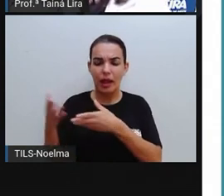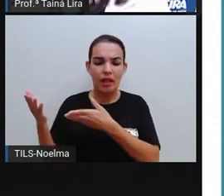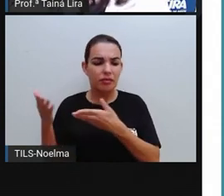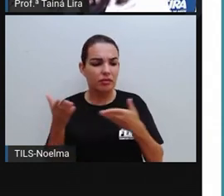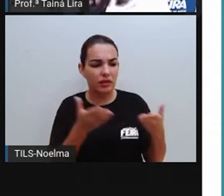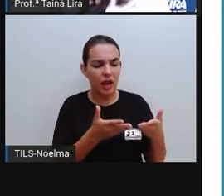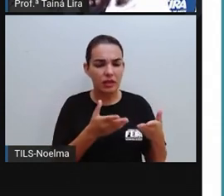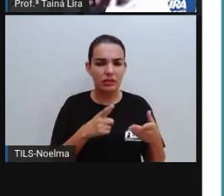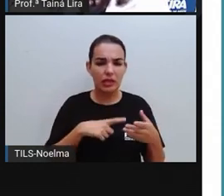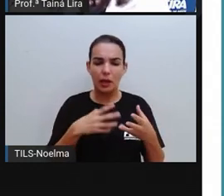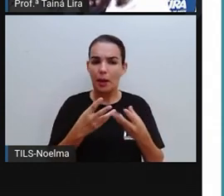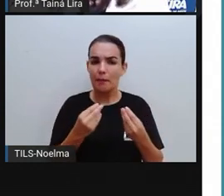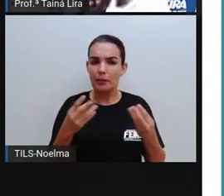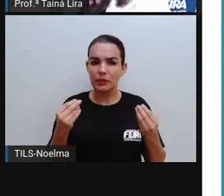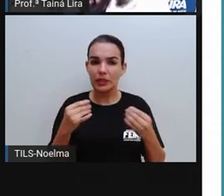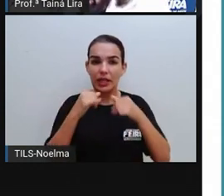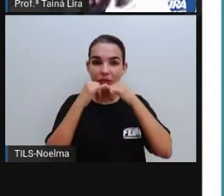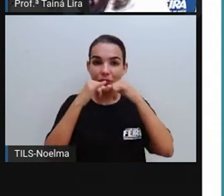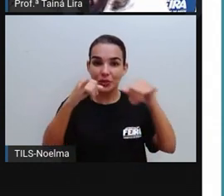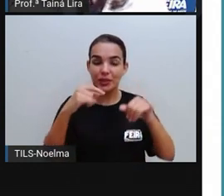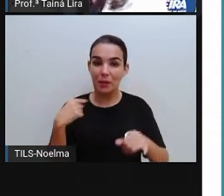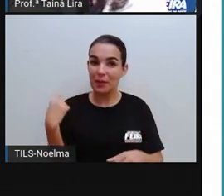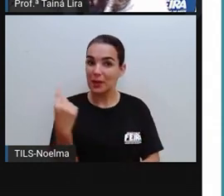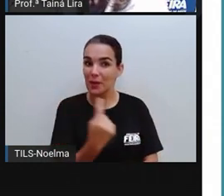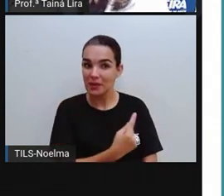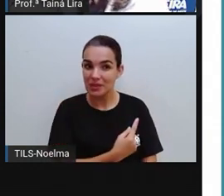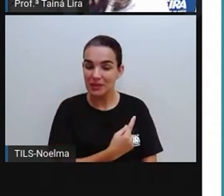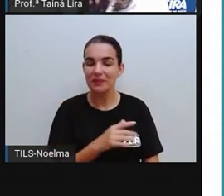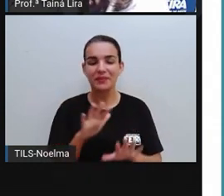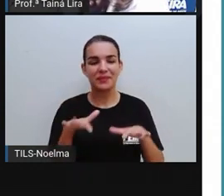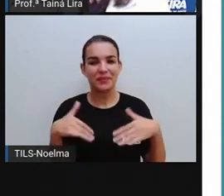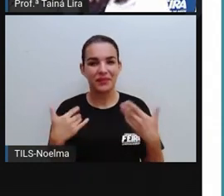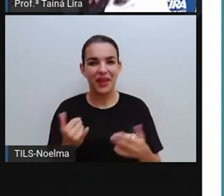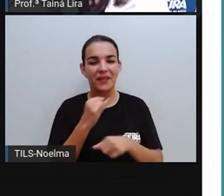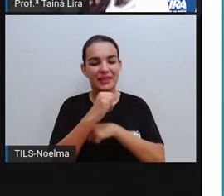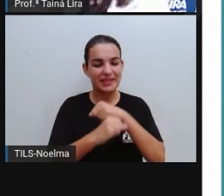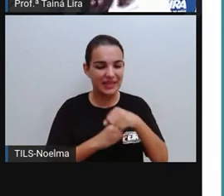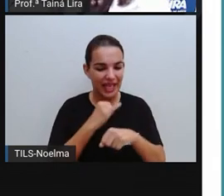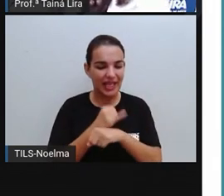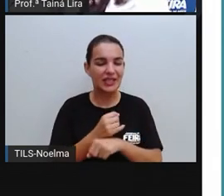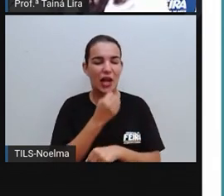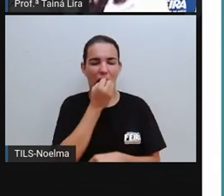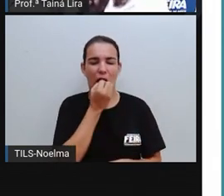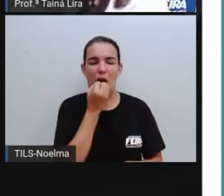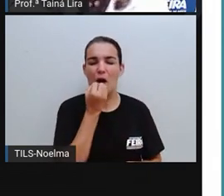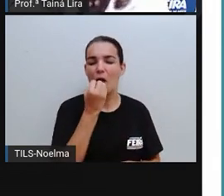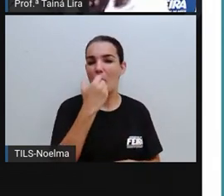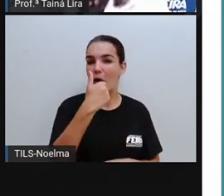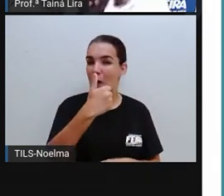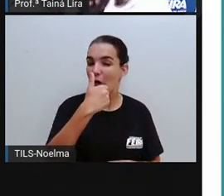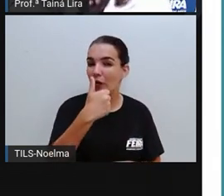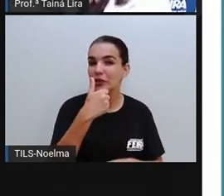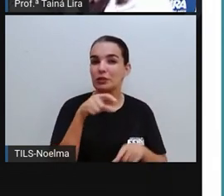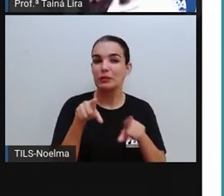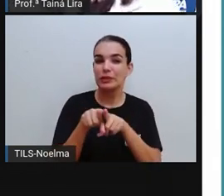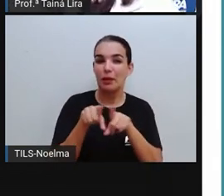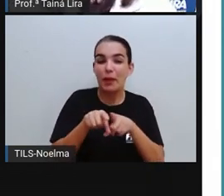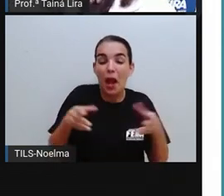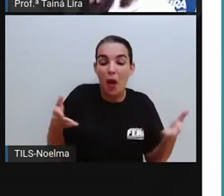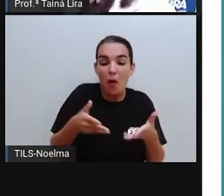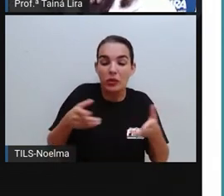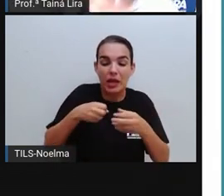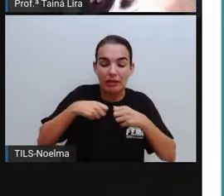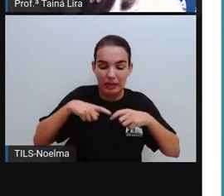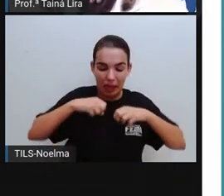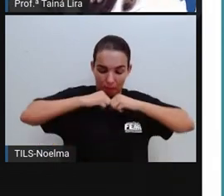várias notícias para nós, a internet é uma ferramenta aí, né, onde hoje ela já se